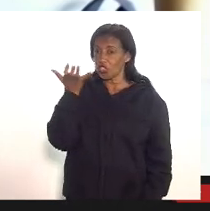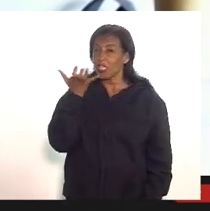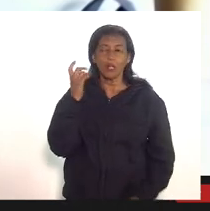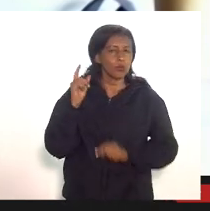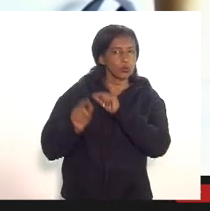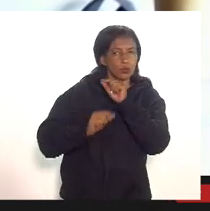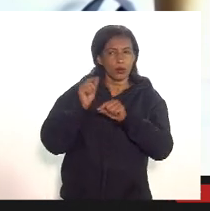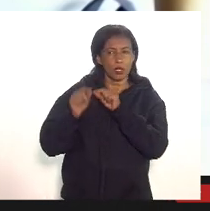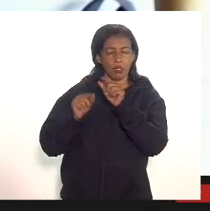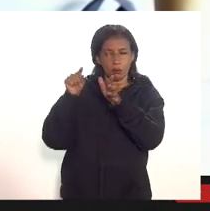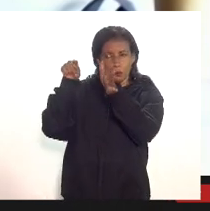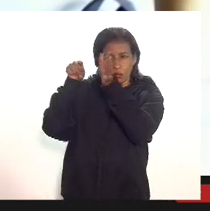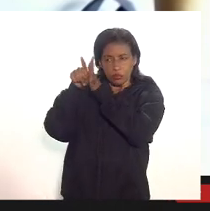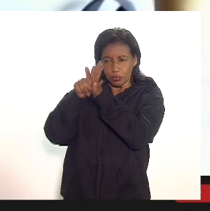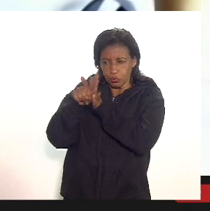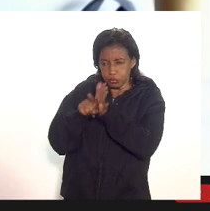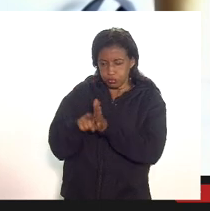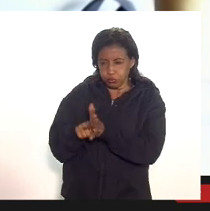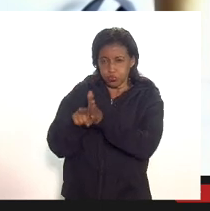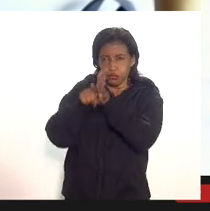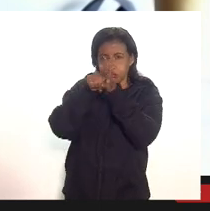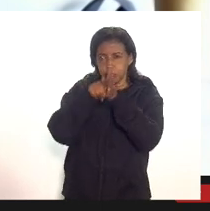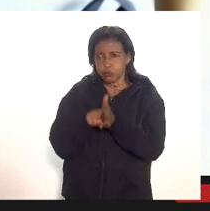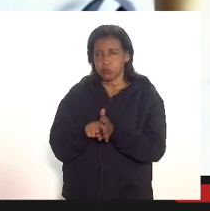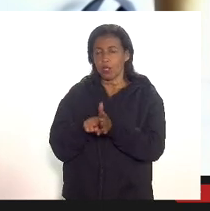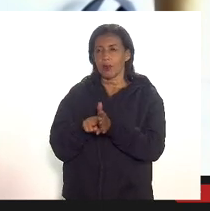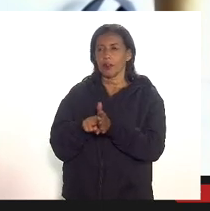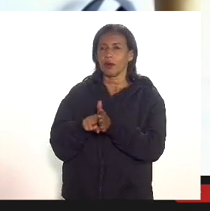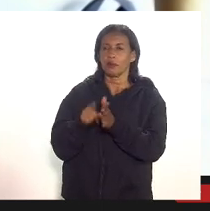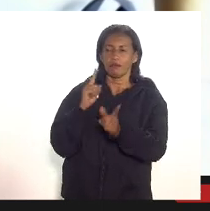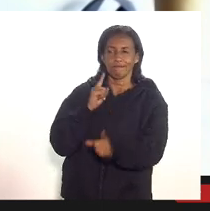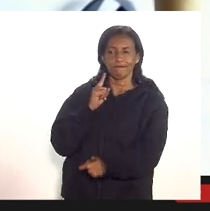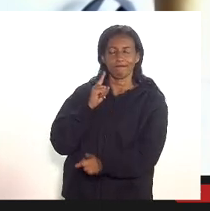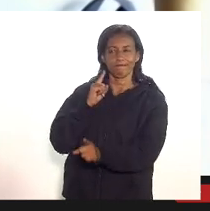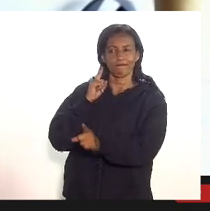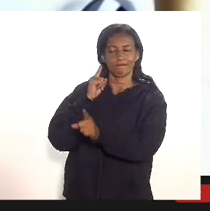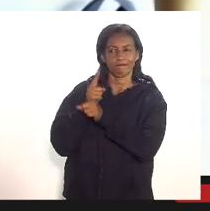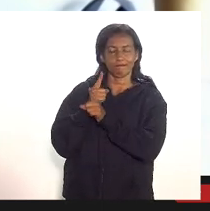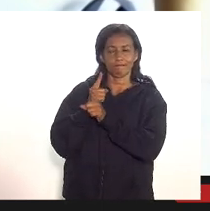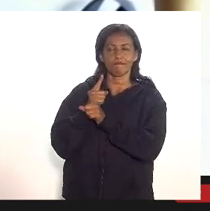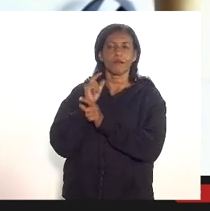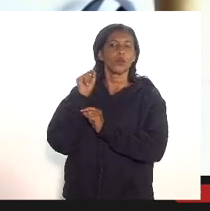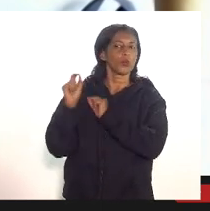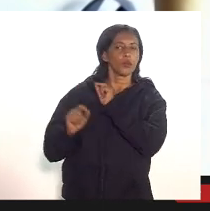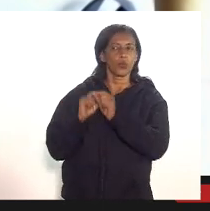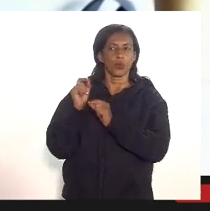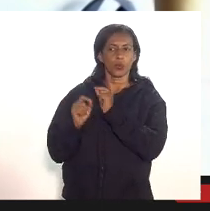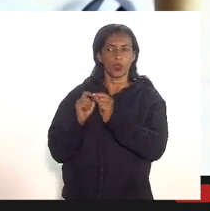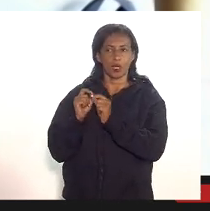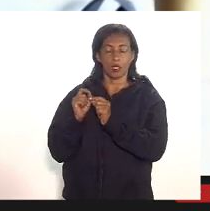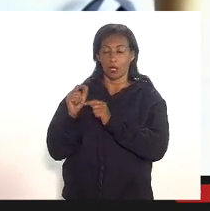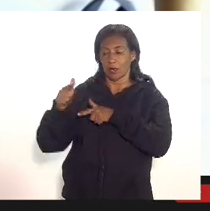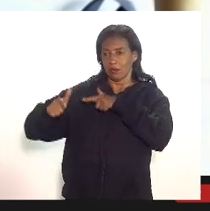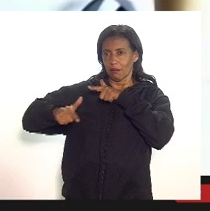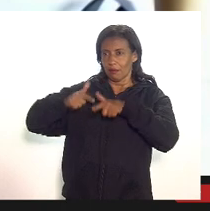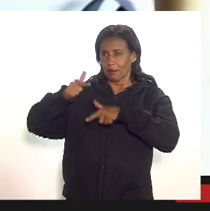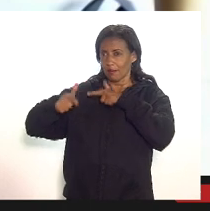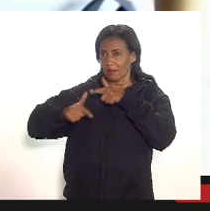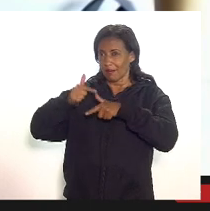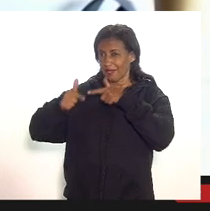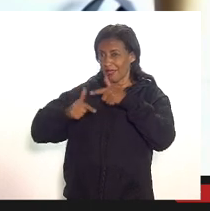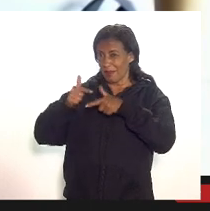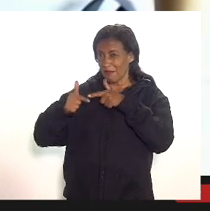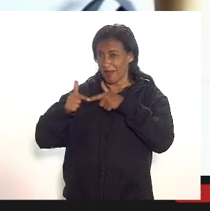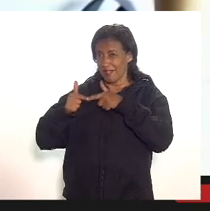tentar botar a fiscalização trabalhando a favor do